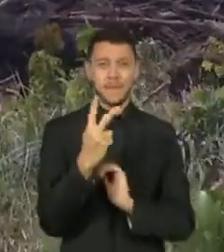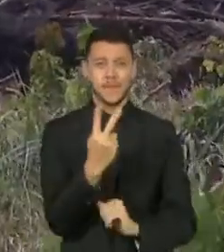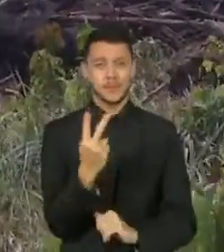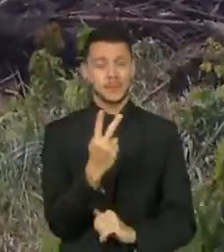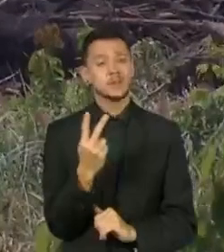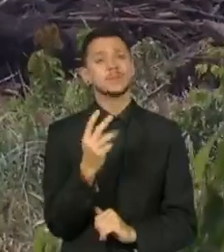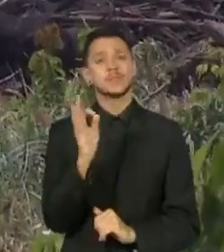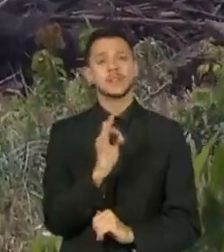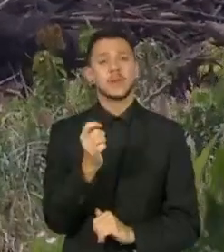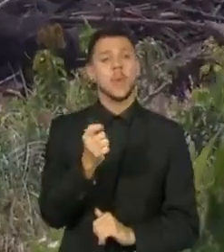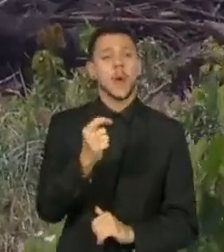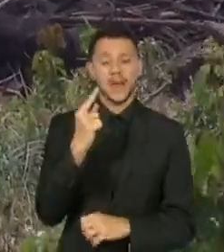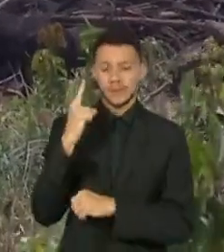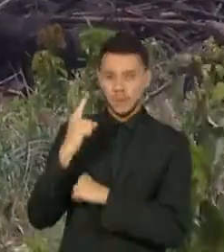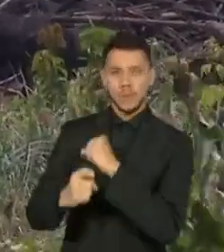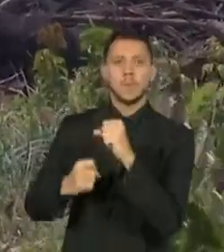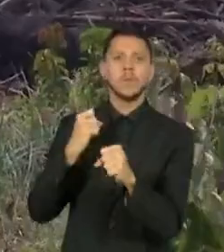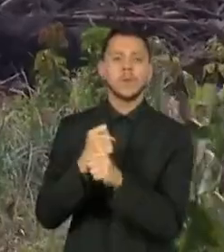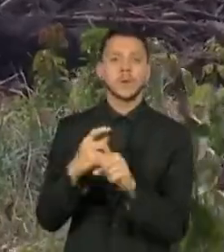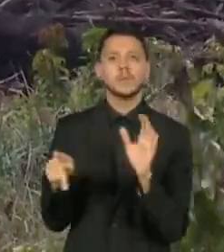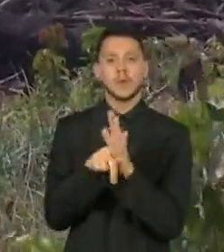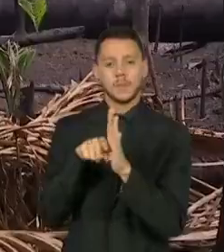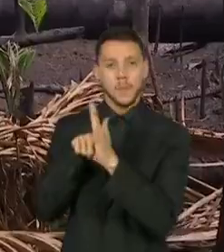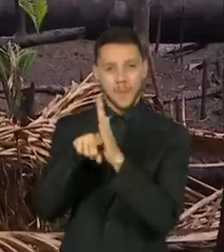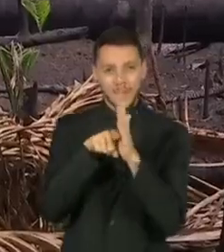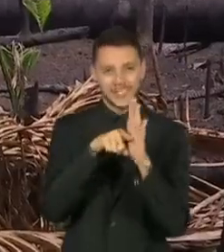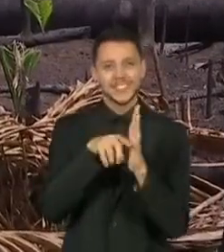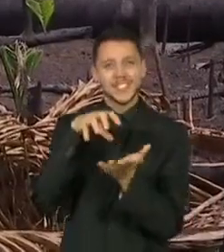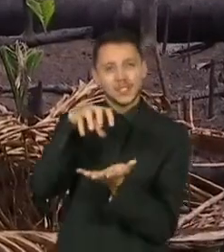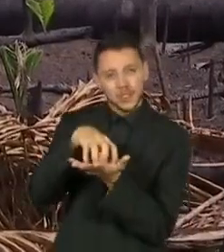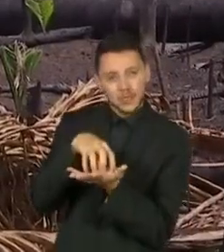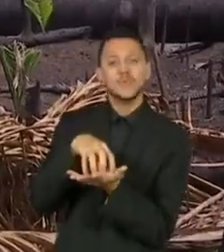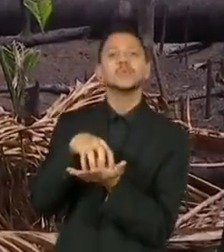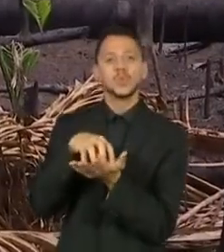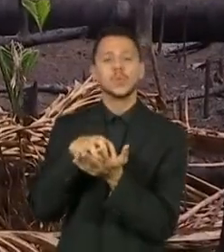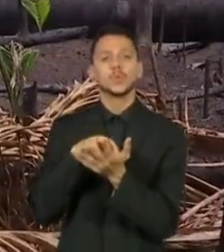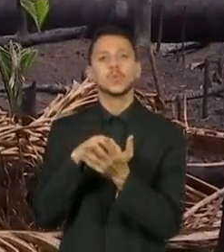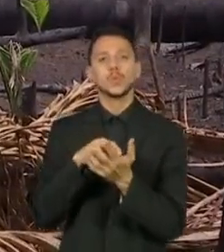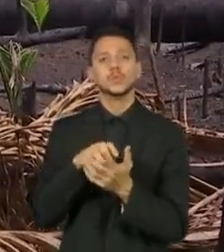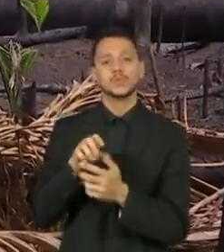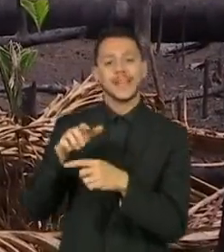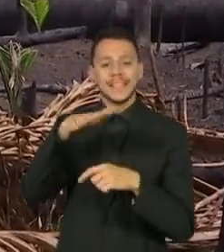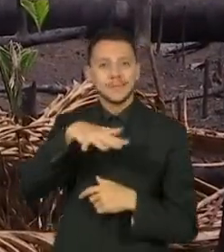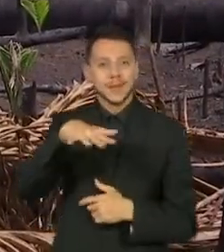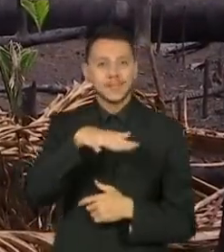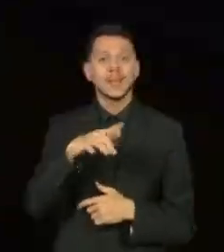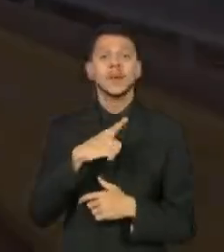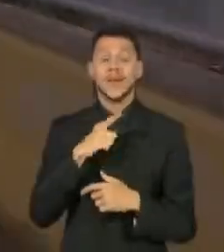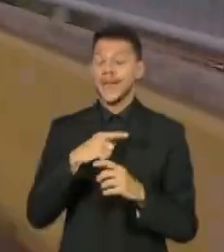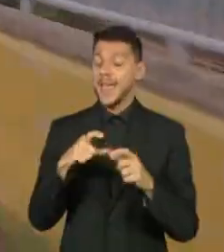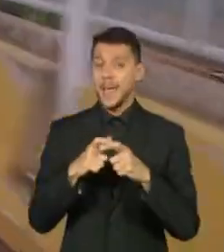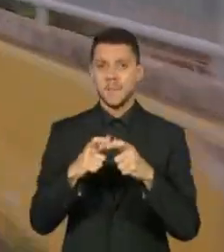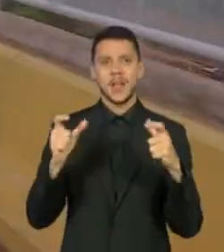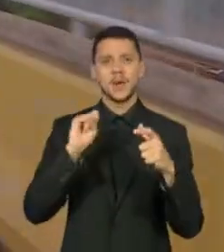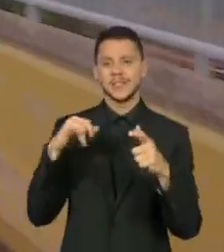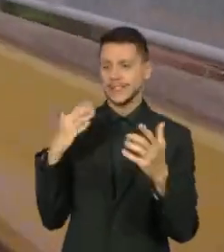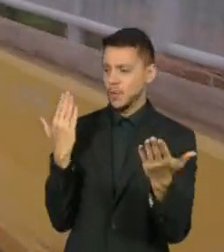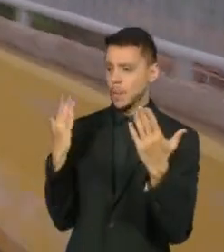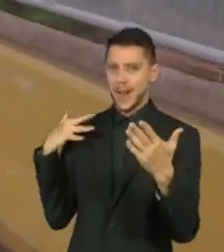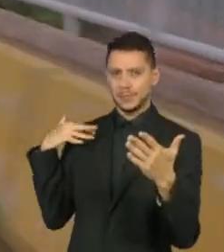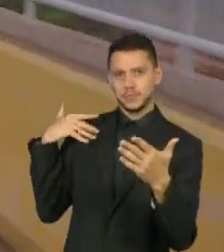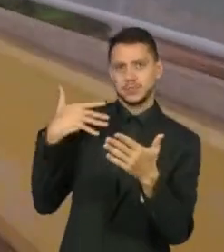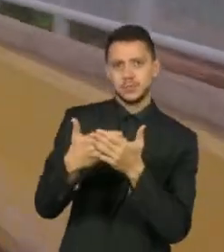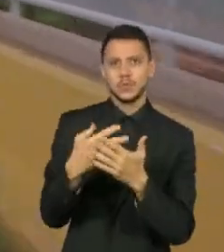de acordo com o Instituto Nacional de Pesquisas Espaciais. Esse é o maior, desde 2006. Para chegar ao